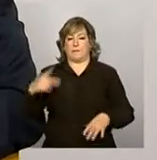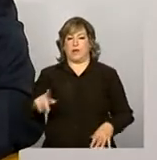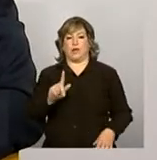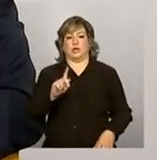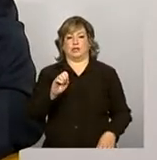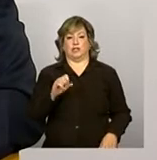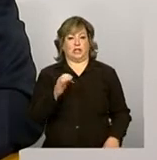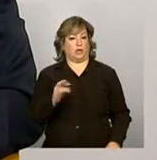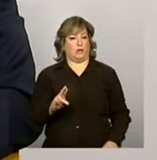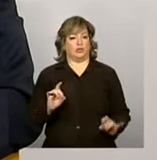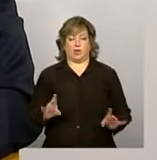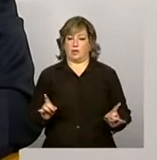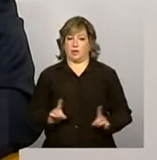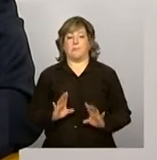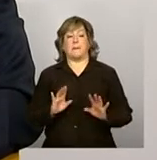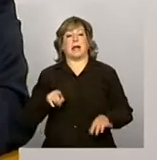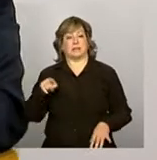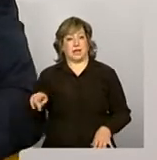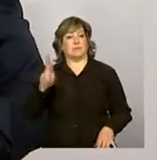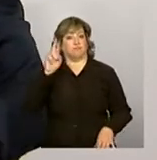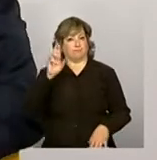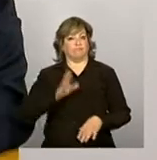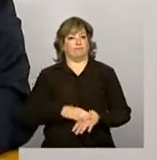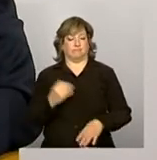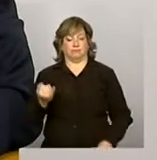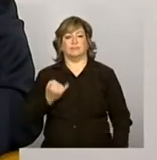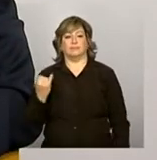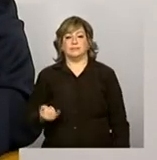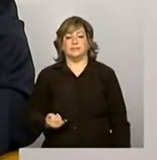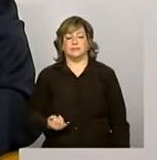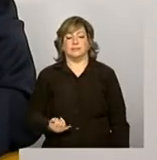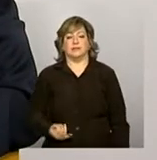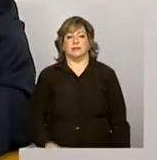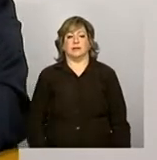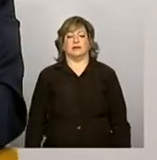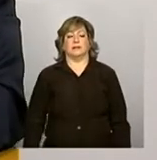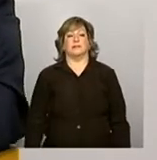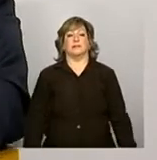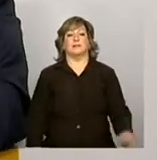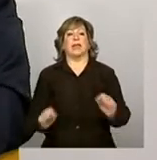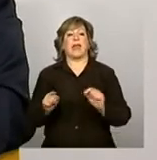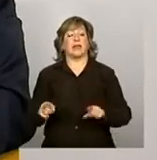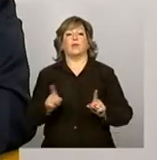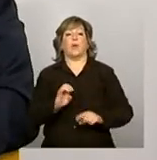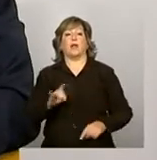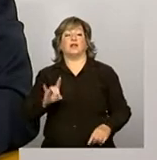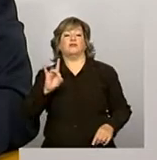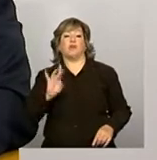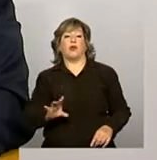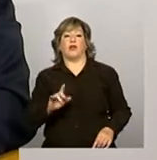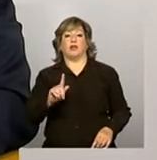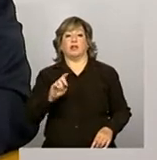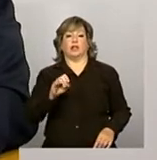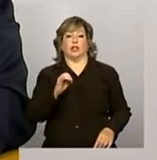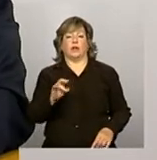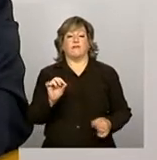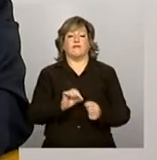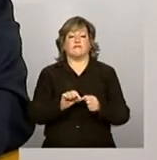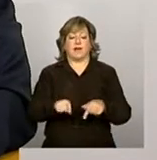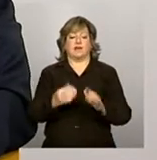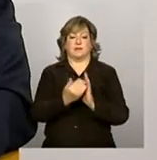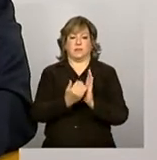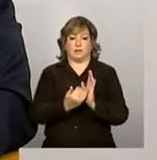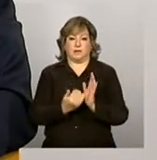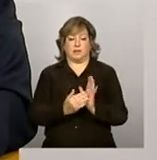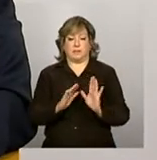papel dele é fundamental. Como disse antes, ele não é apenas o gestor que toca o programa. As gestões